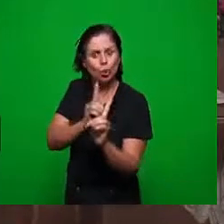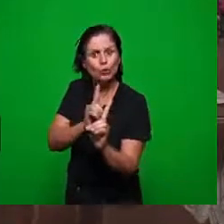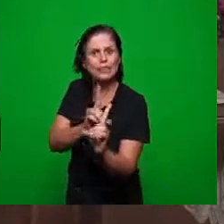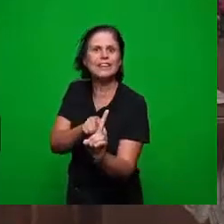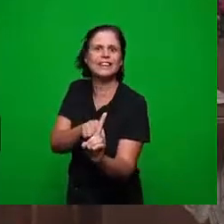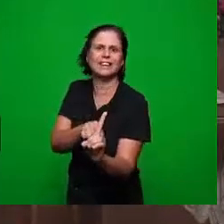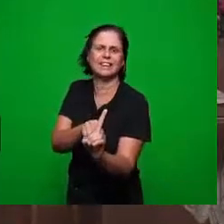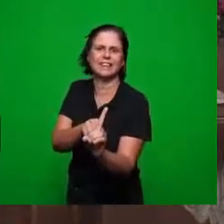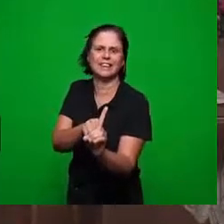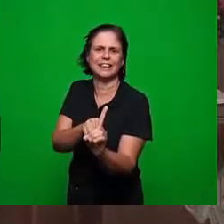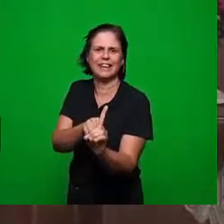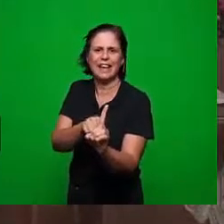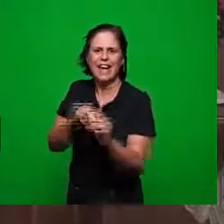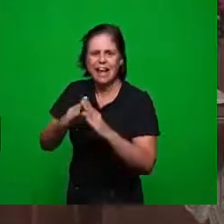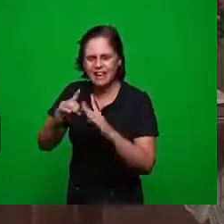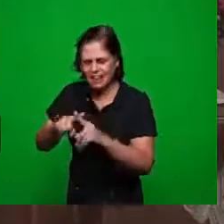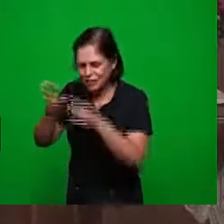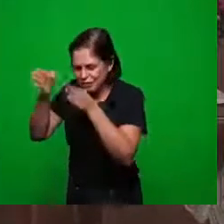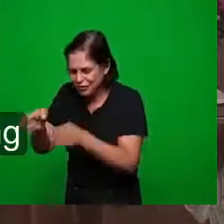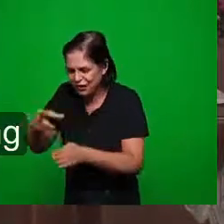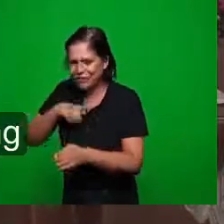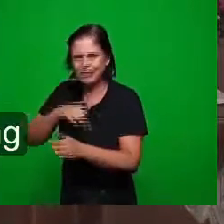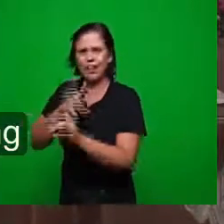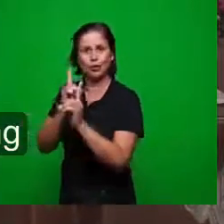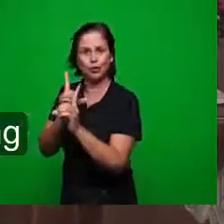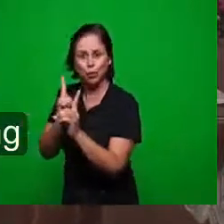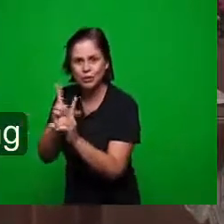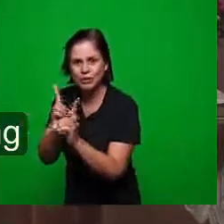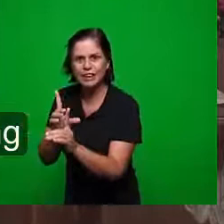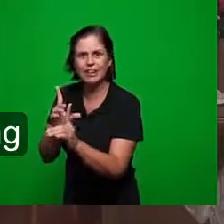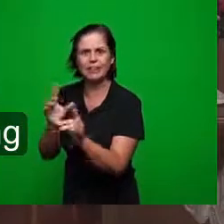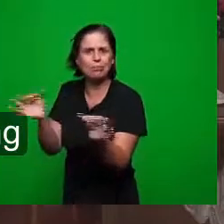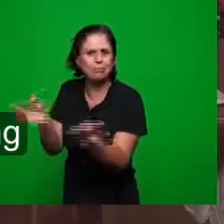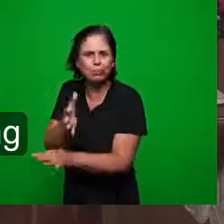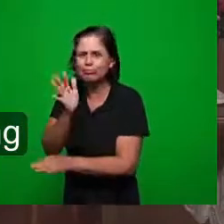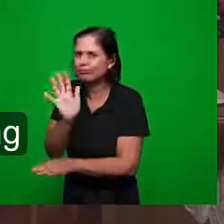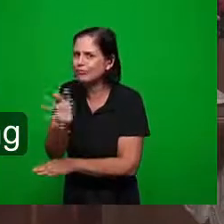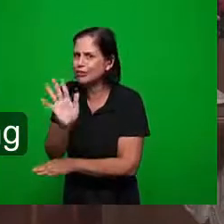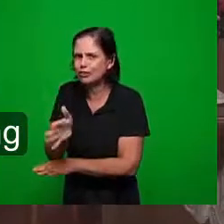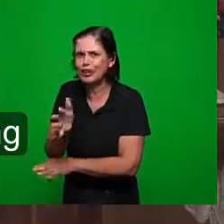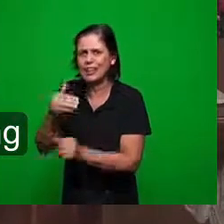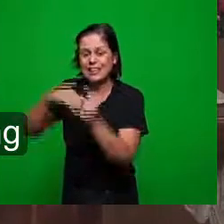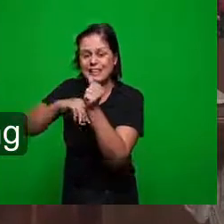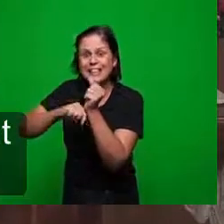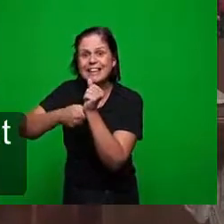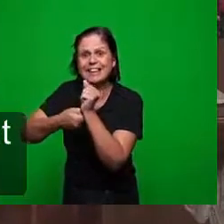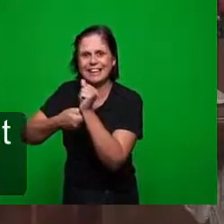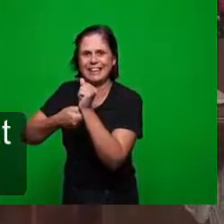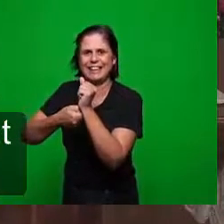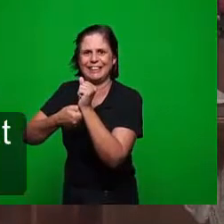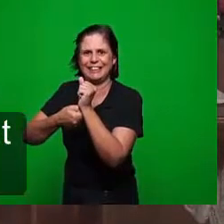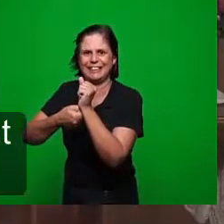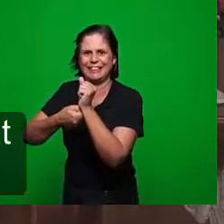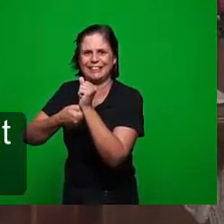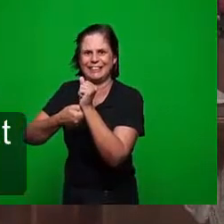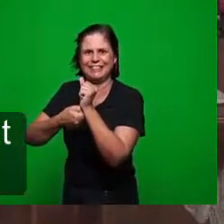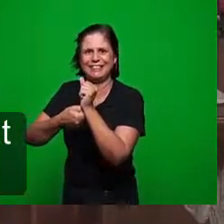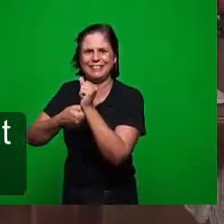mistérios todos de todos esses tempos ela não tem mistérios ela não tem nada para levar